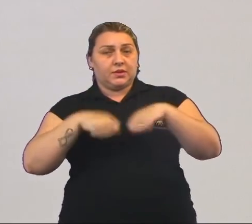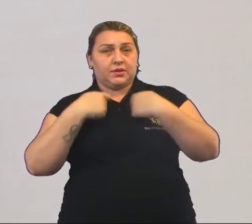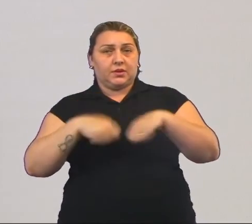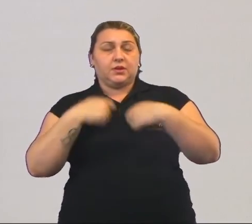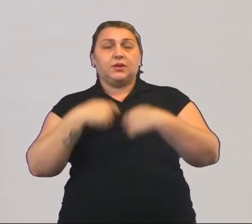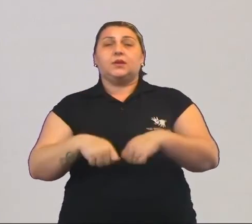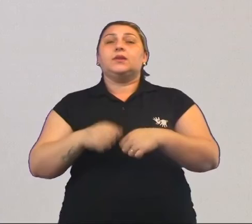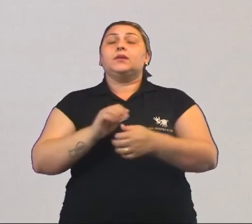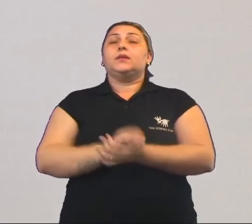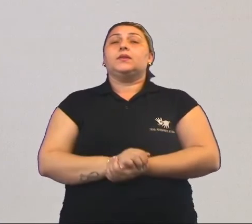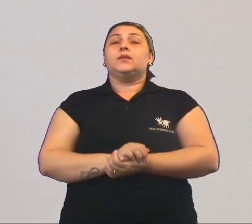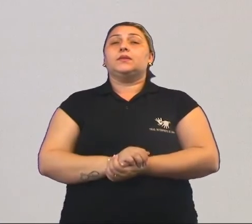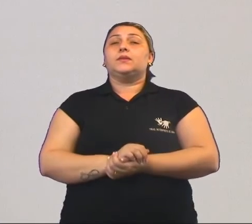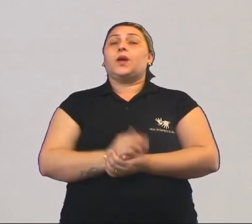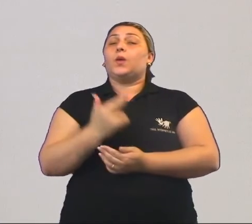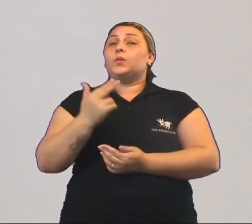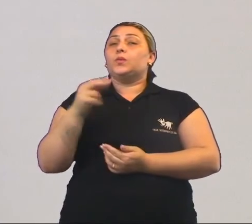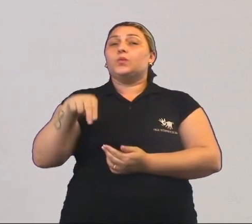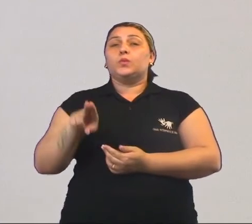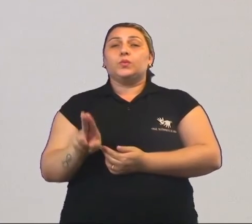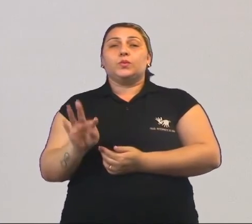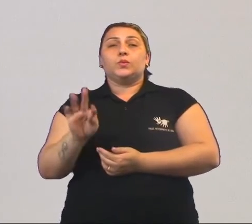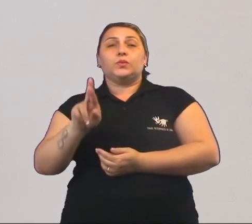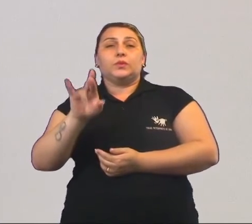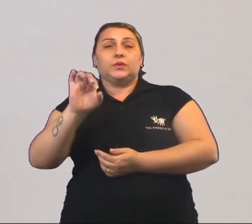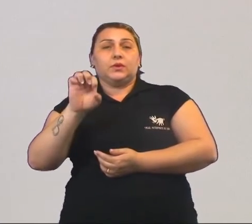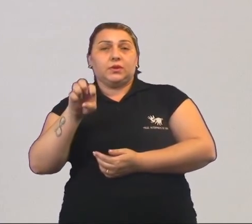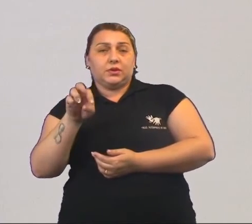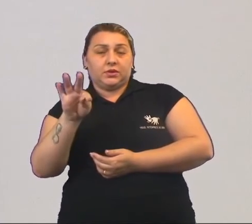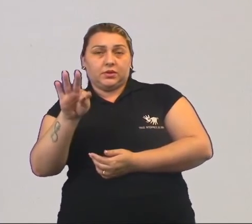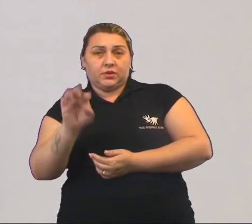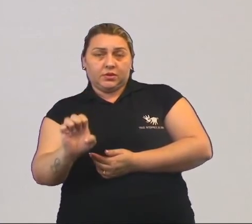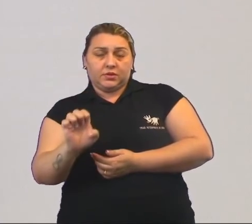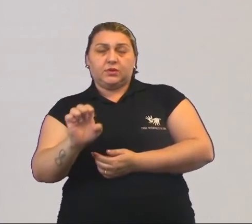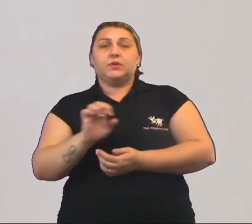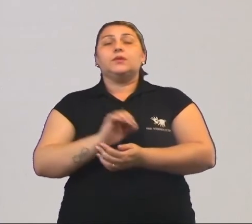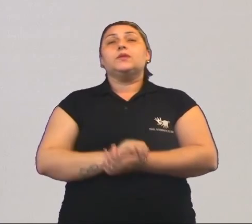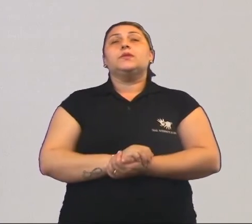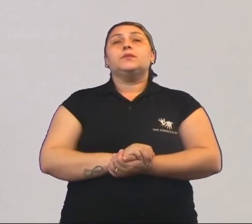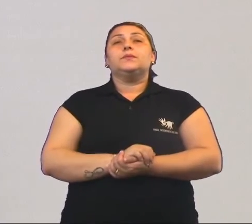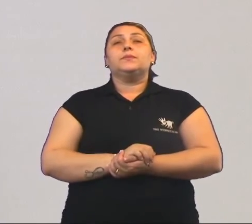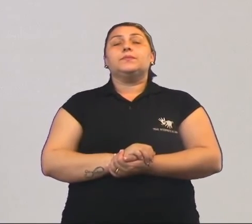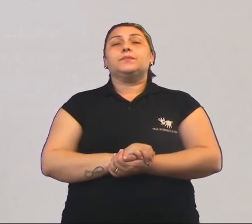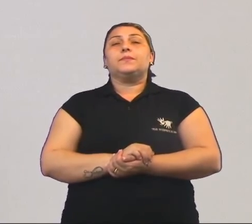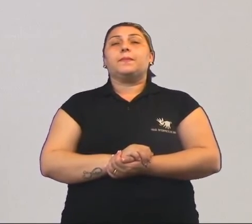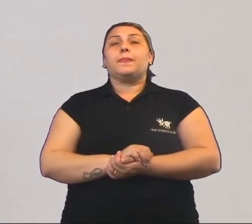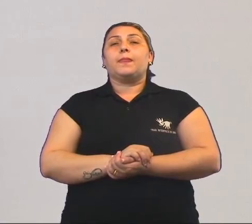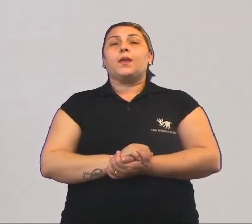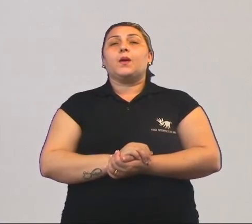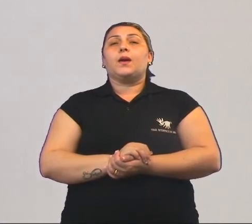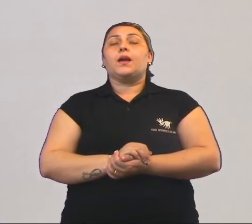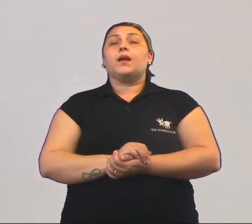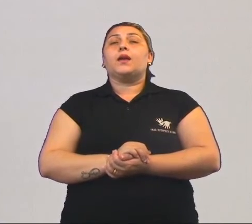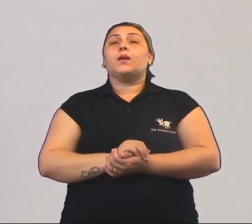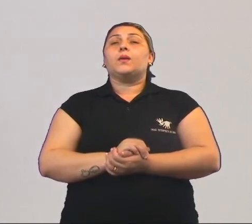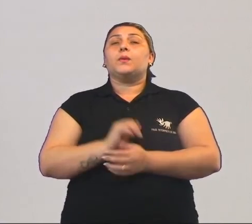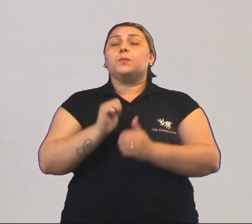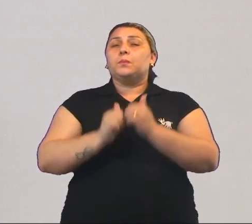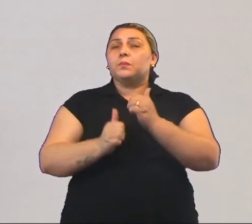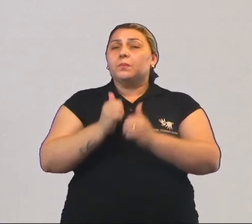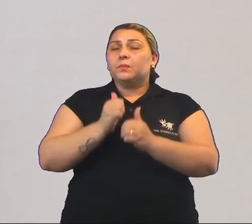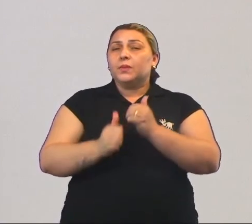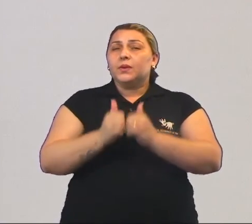ingerir nutrientes em determinadas potencialidades. Ou seja, quanto de carboidrato,